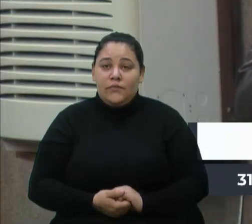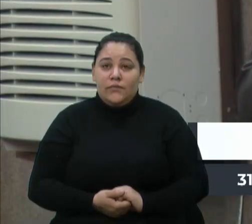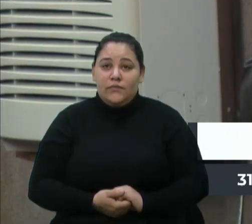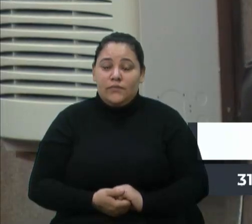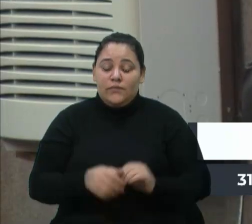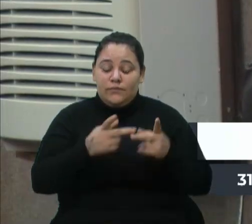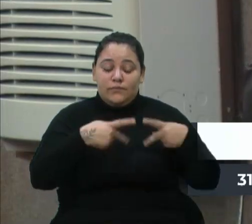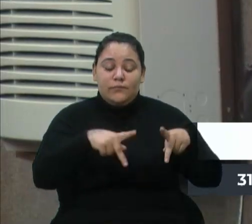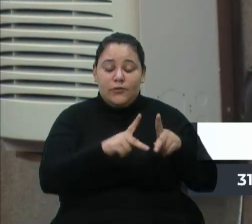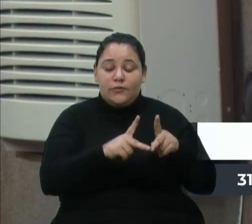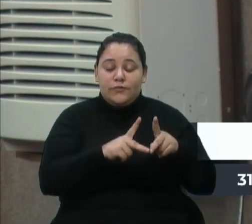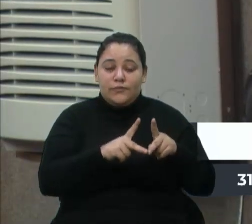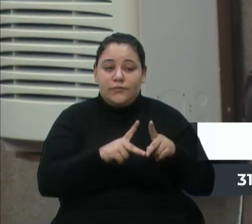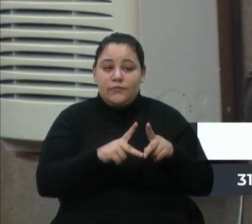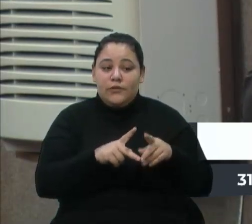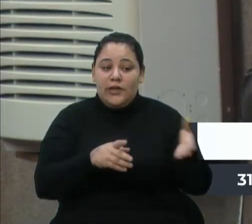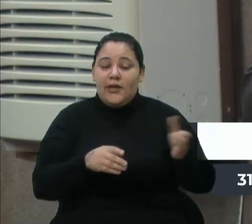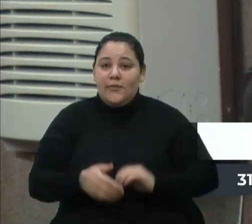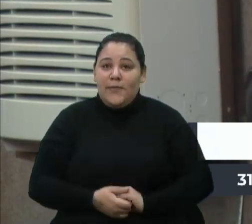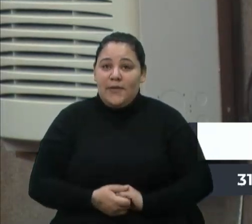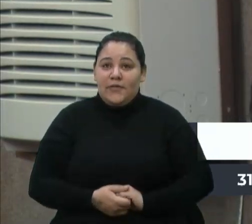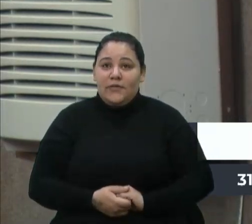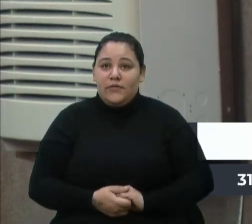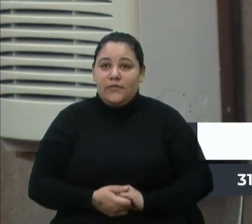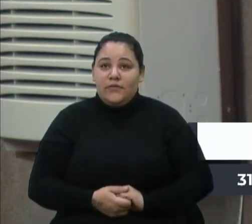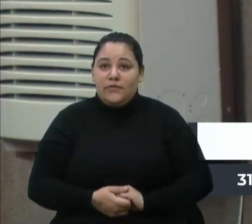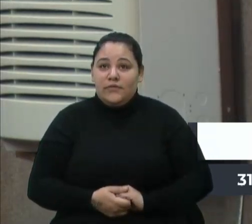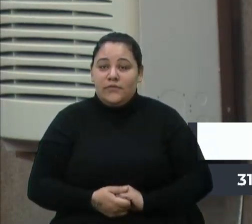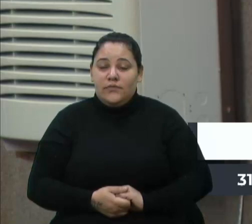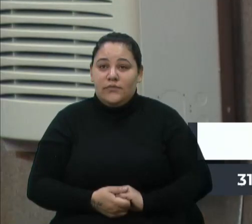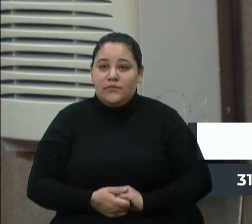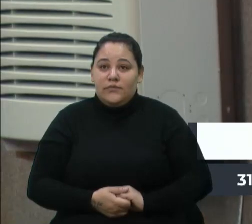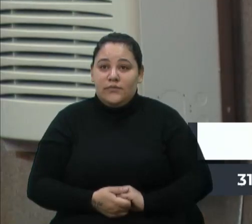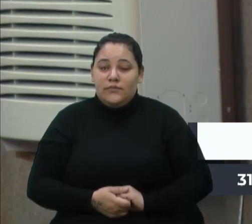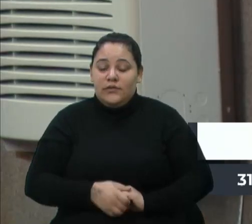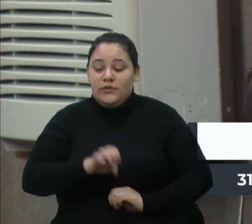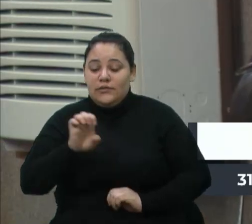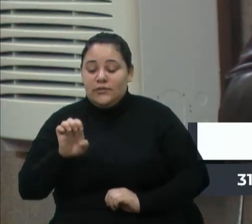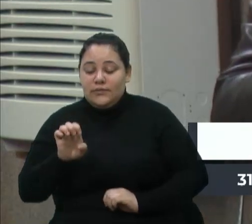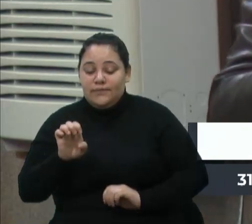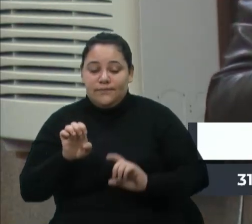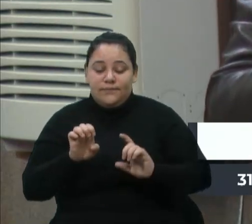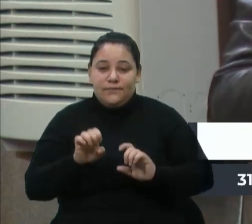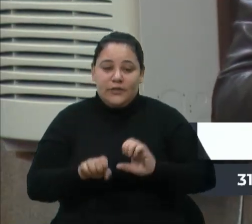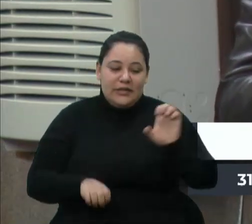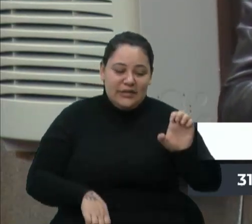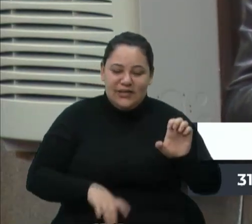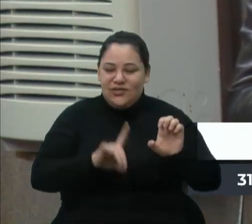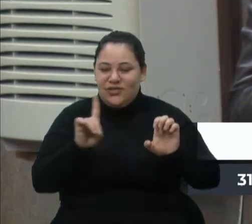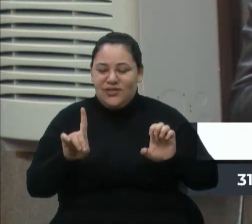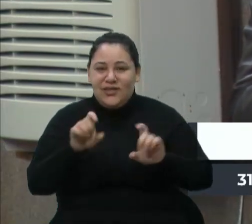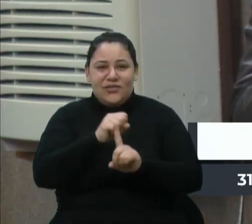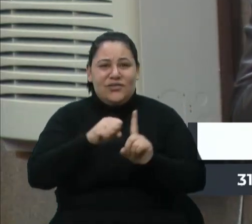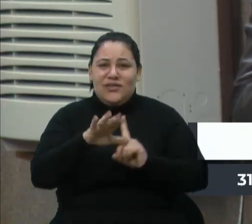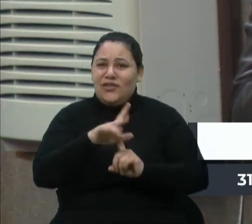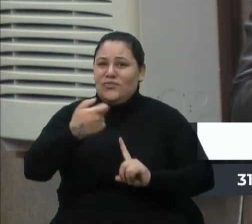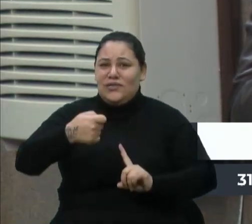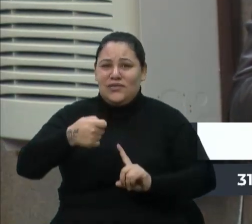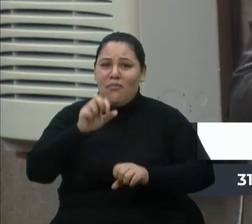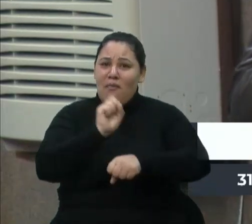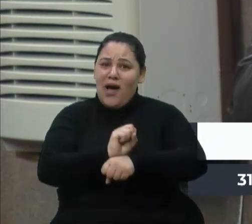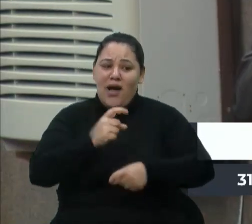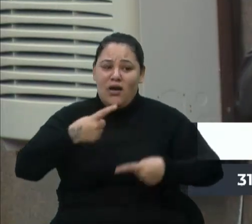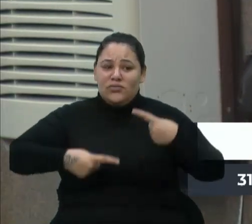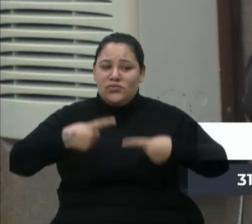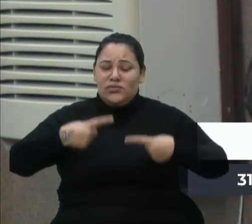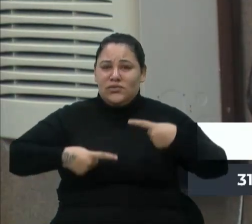Então, a não pode levar a ser tão extremo. Então, o risco de se levar tanto à esquerda, tanto à direita, sociedade tem que parar com esse debate. A